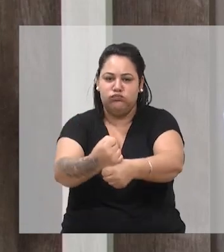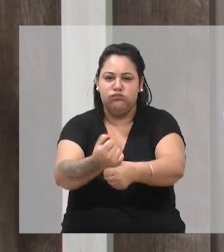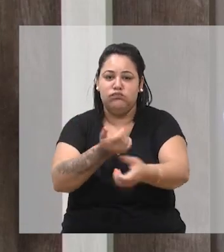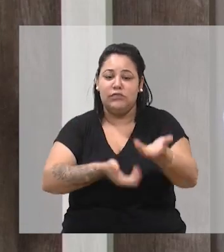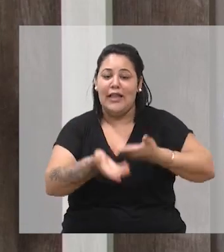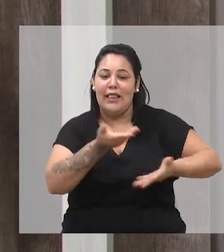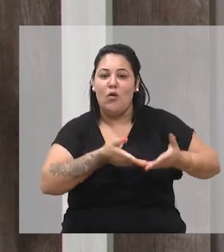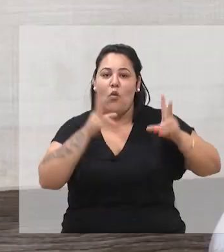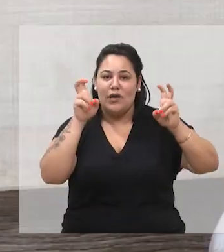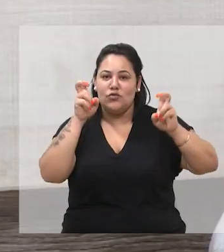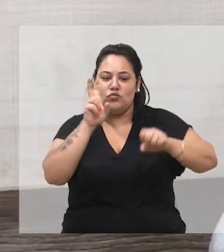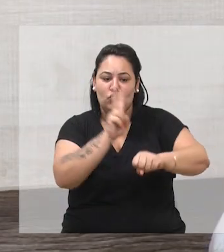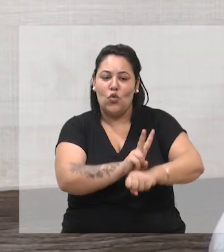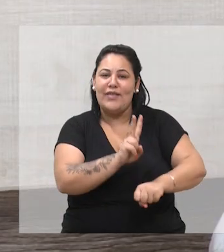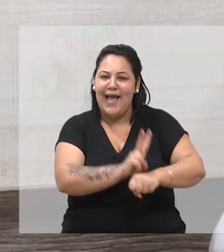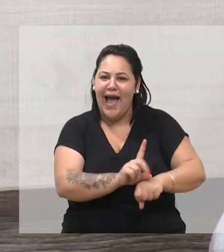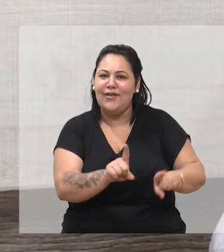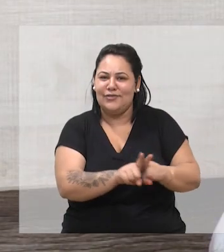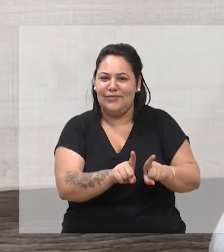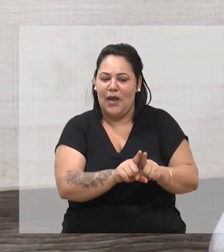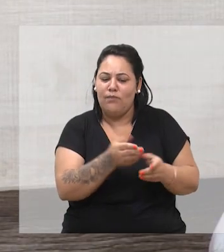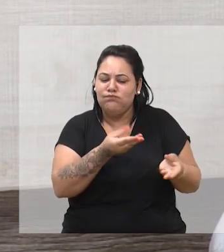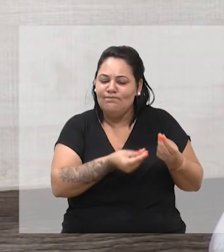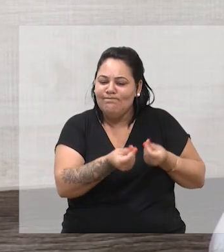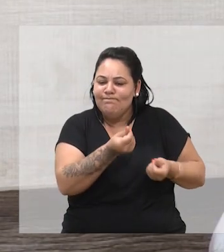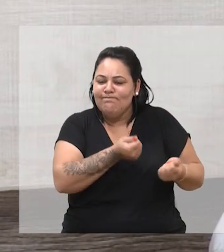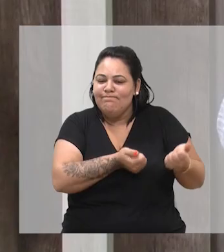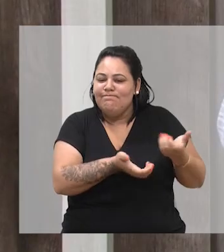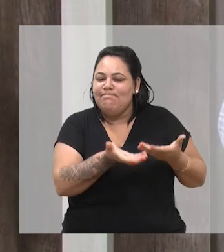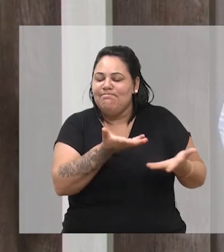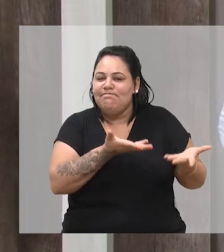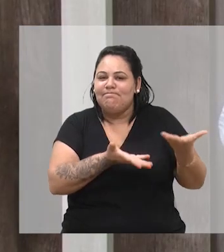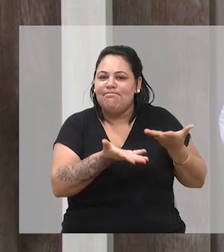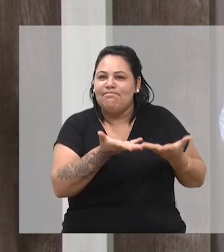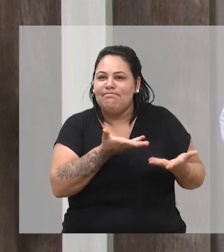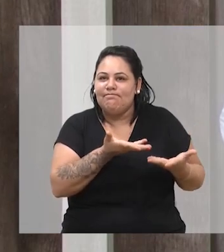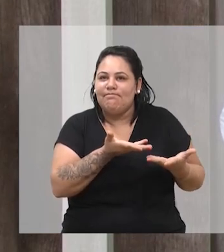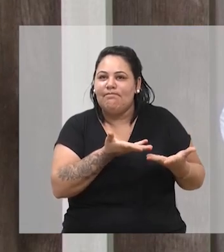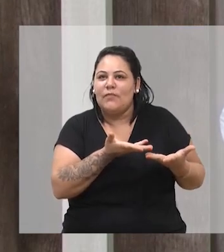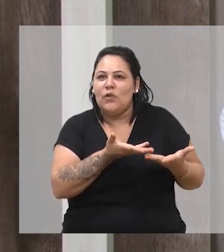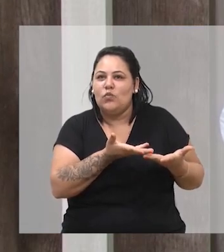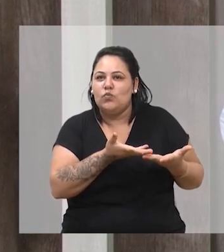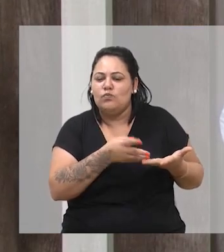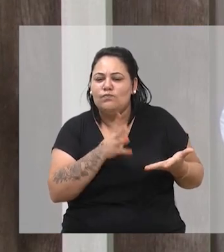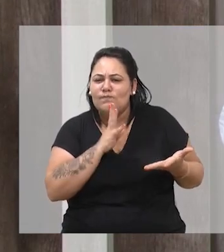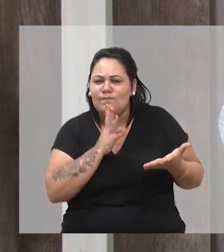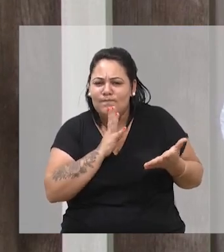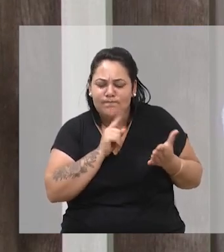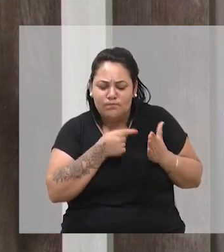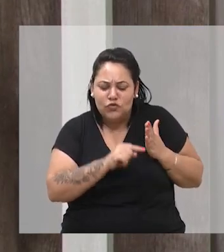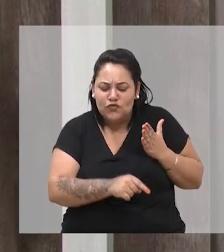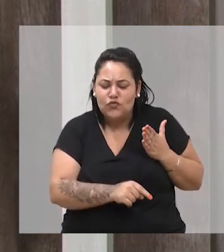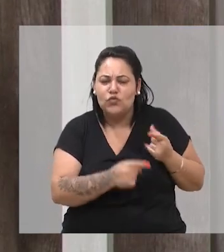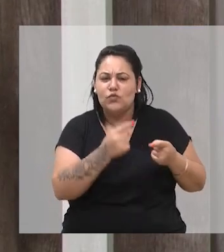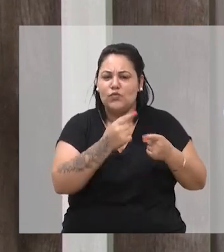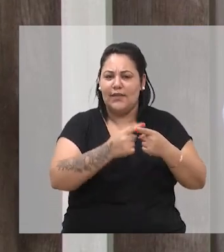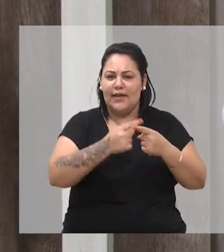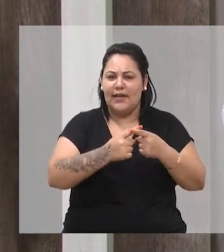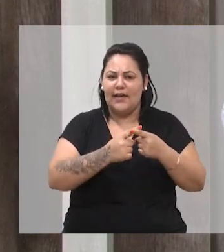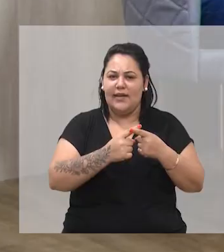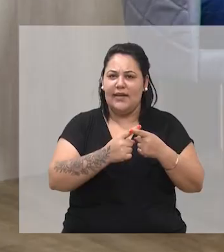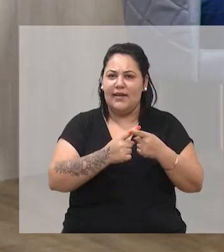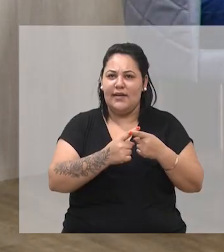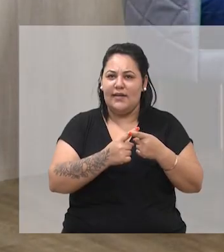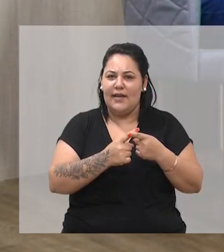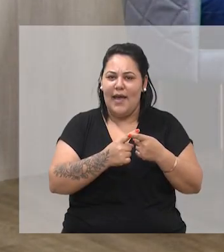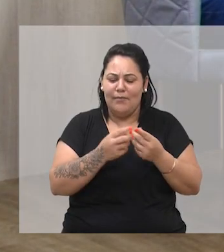textos aqui. Tu és um deles e que aparecerá nos próximos volumes, que